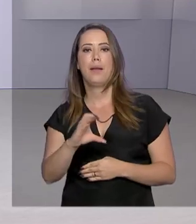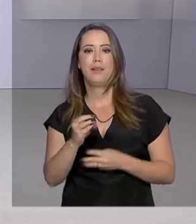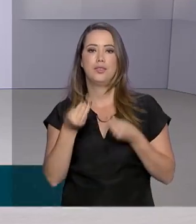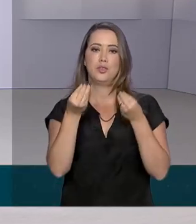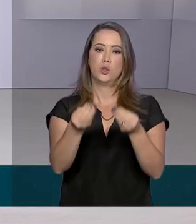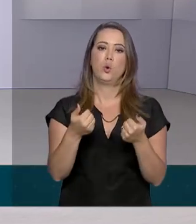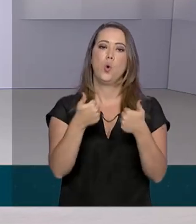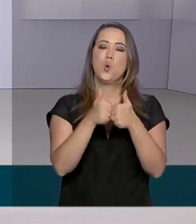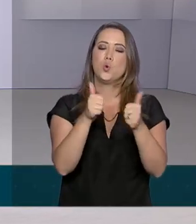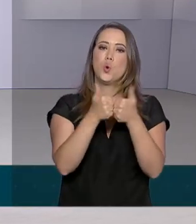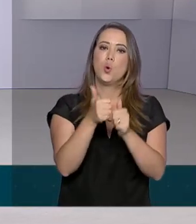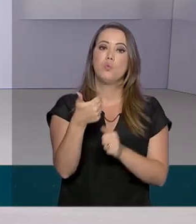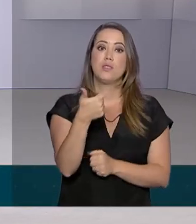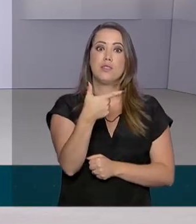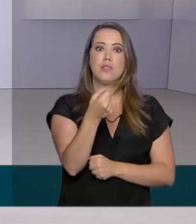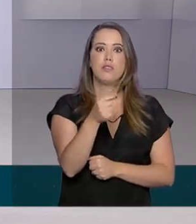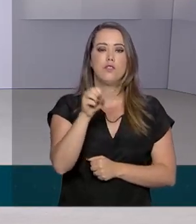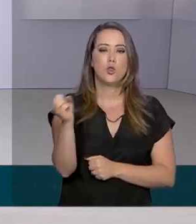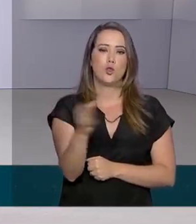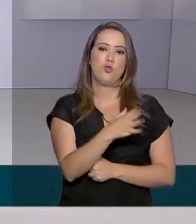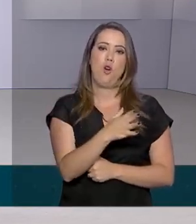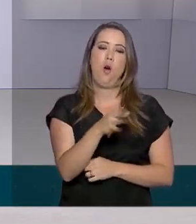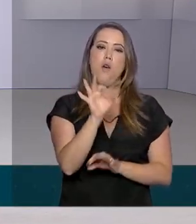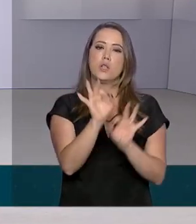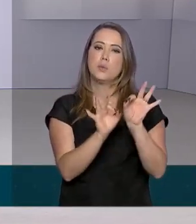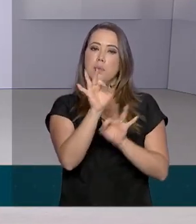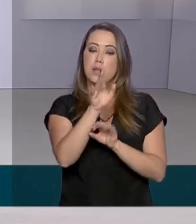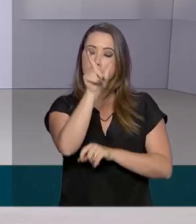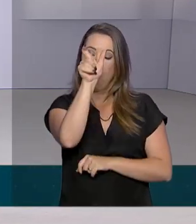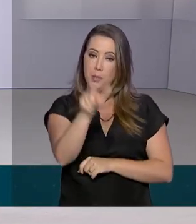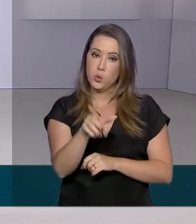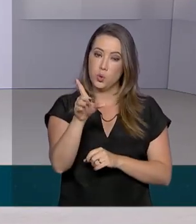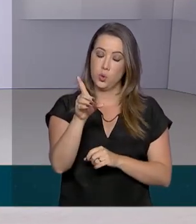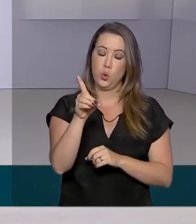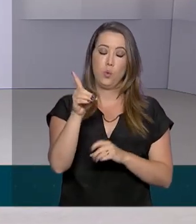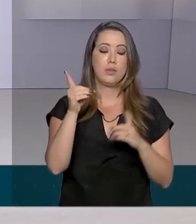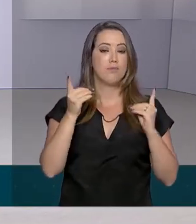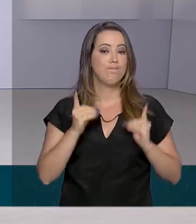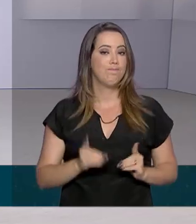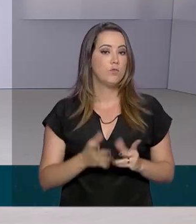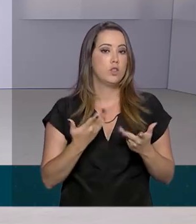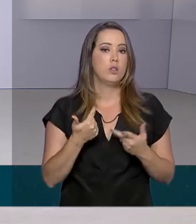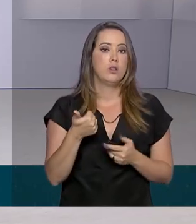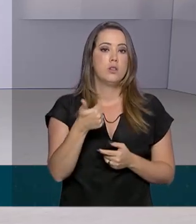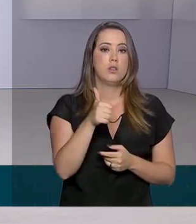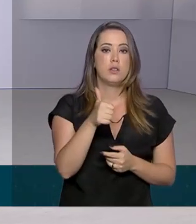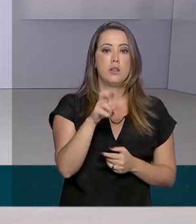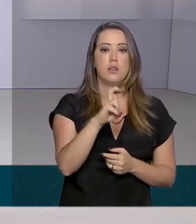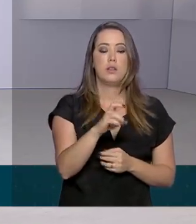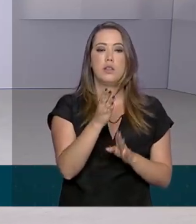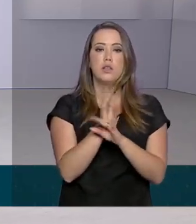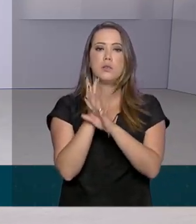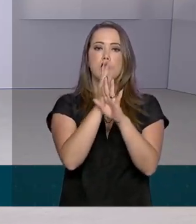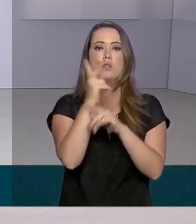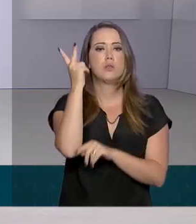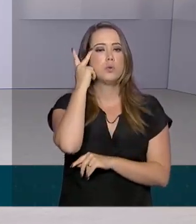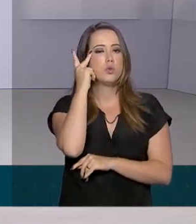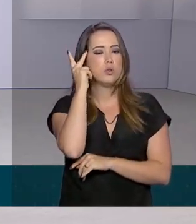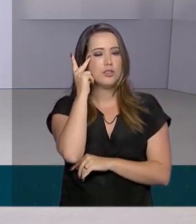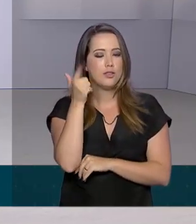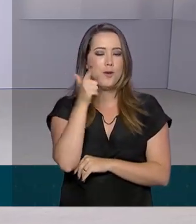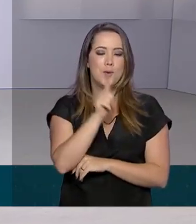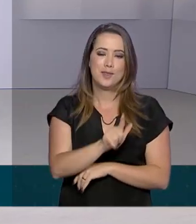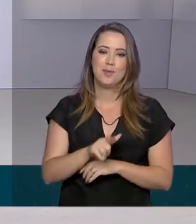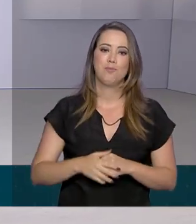ônibus do programa Caminho da Escola, adaptados para pessoas com deficiência. 115 municípios de São Paulo foram